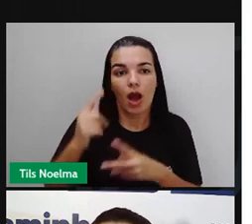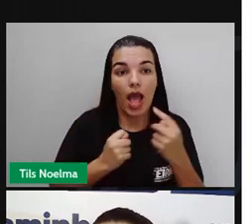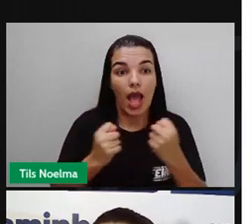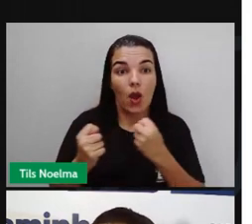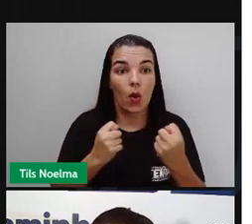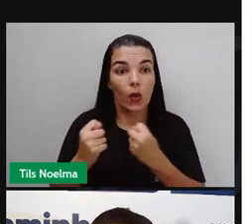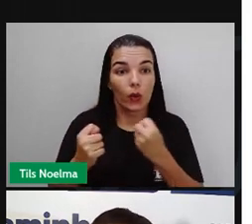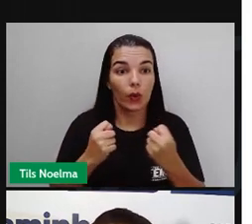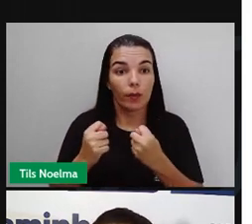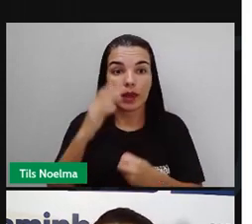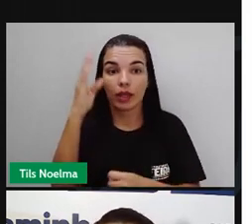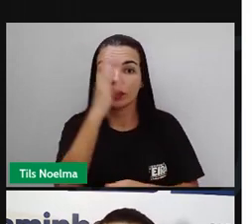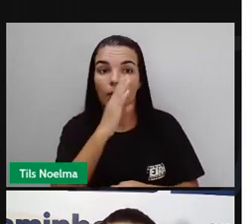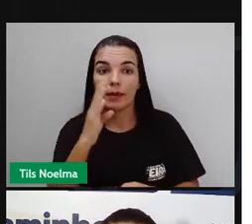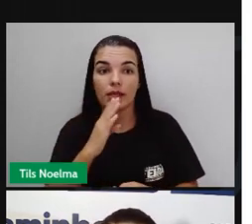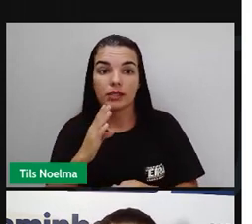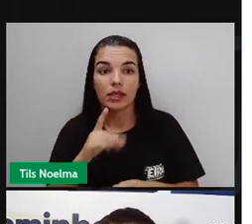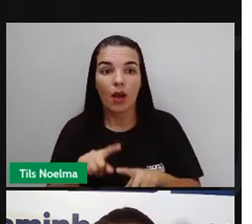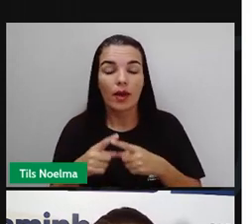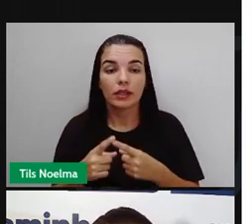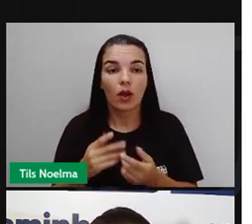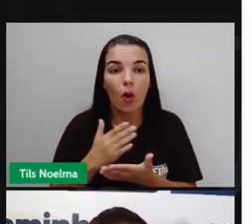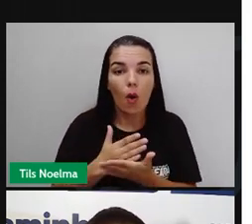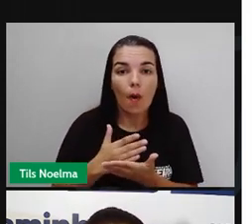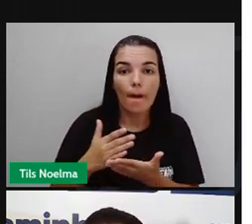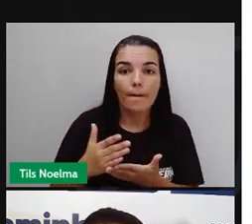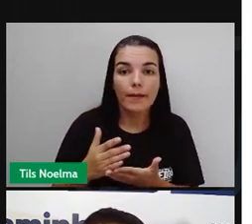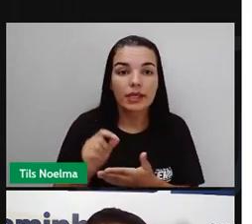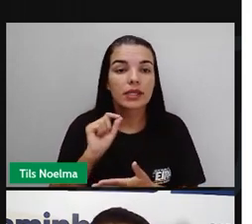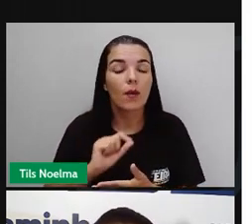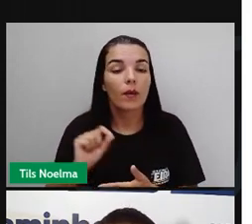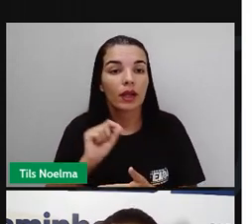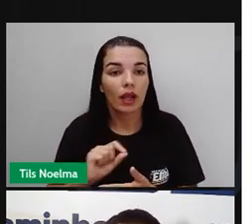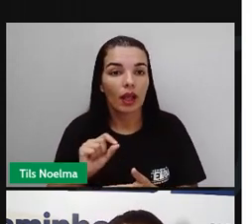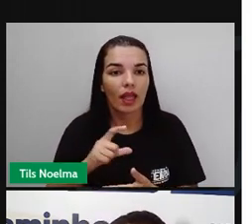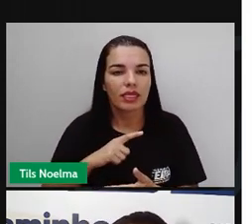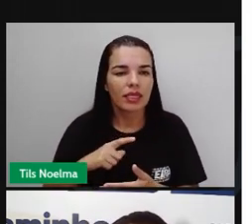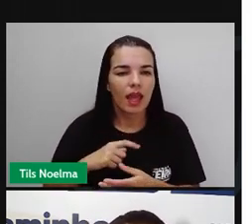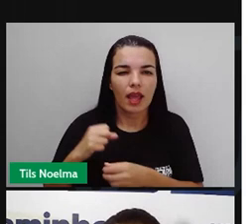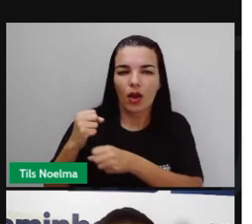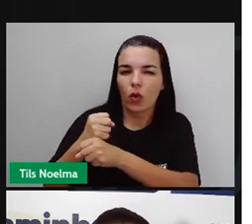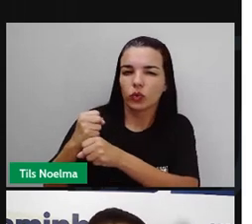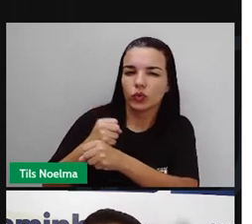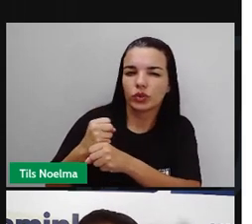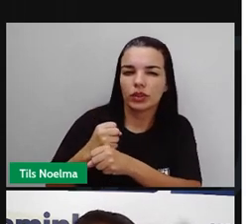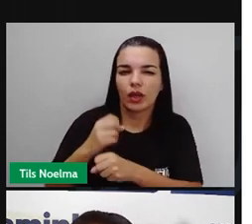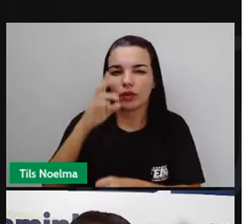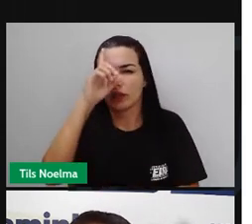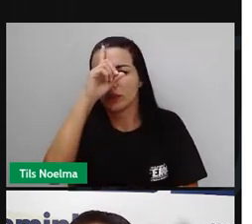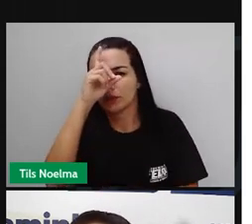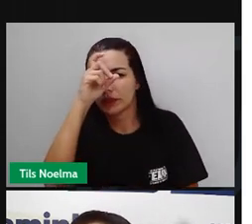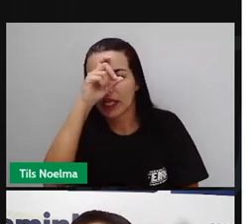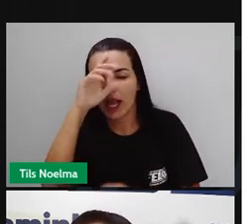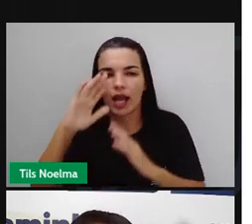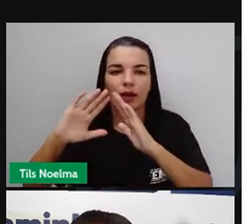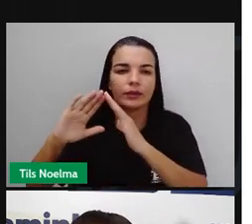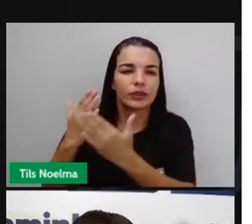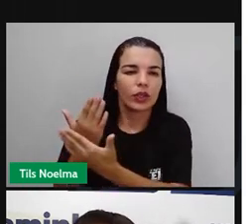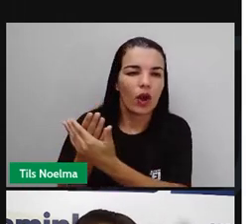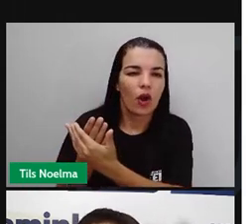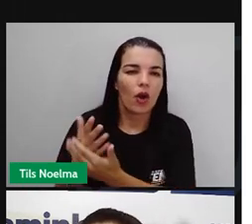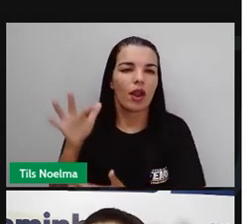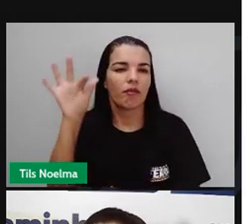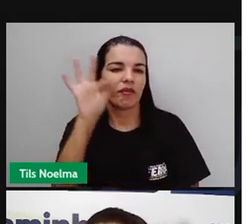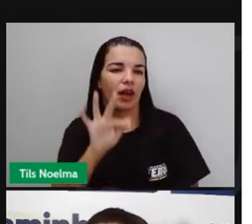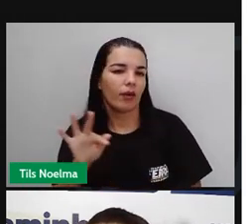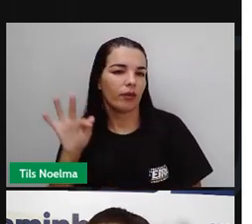surgir as cidades a construção de teatros de igrejas de hospitais de escolas de universidades